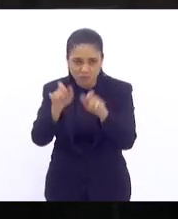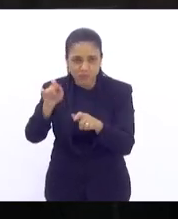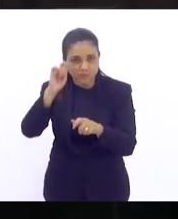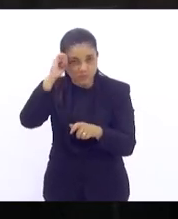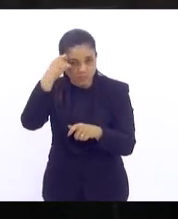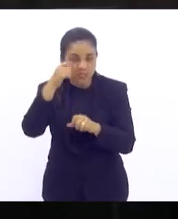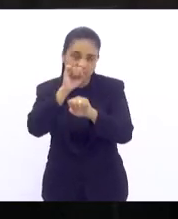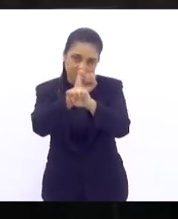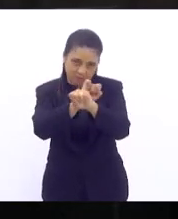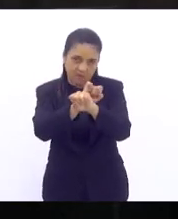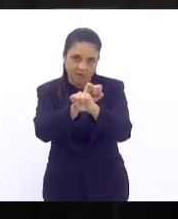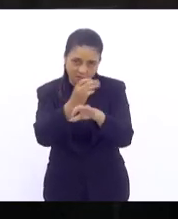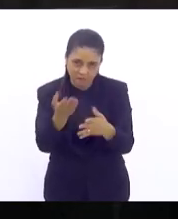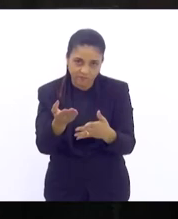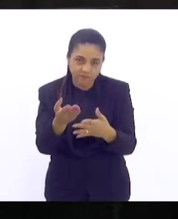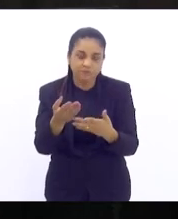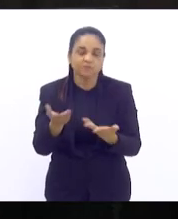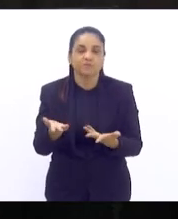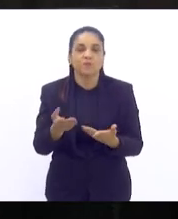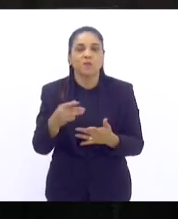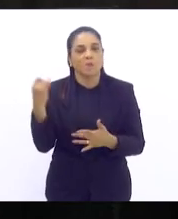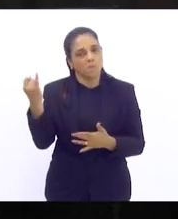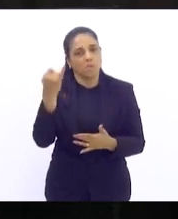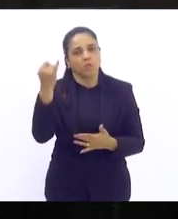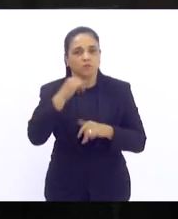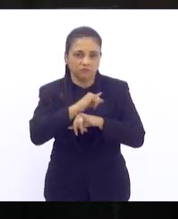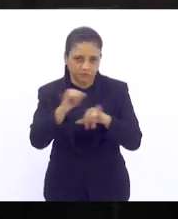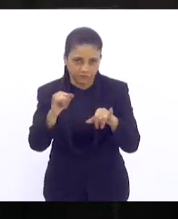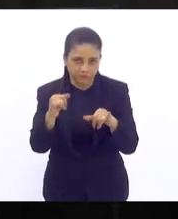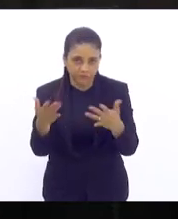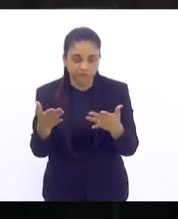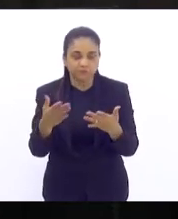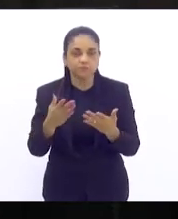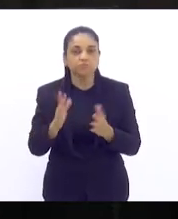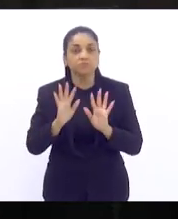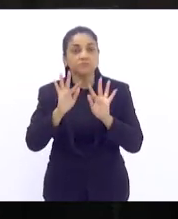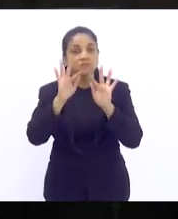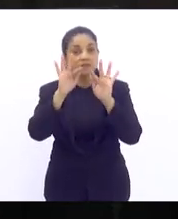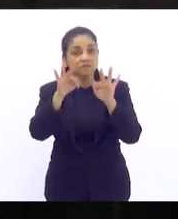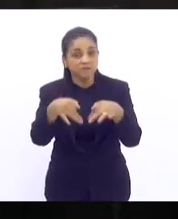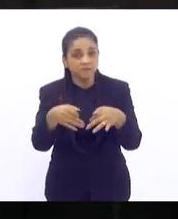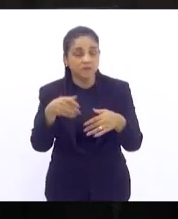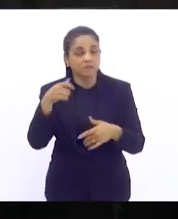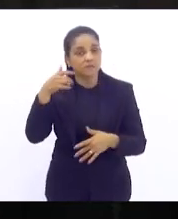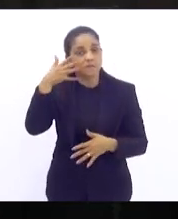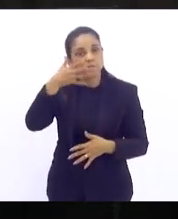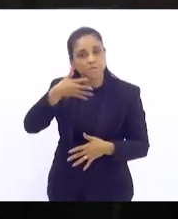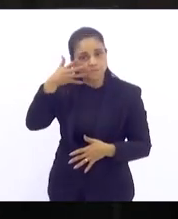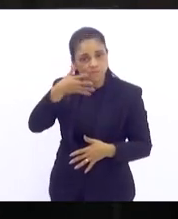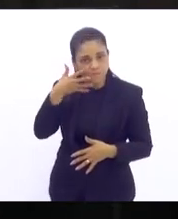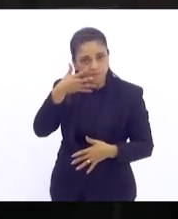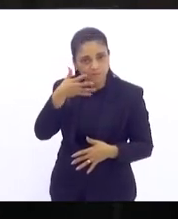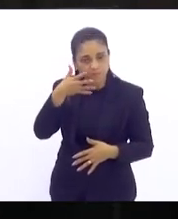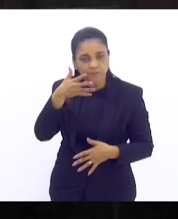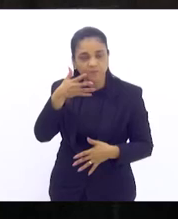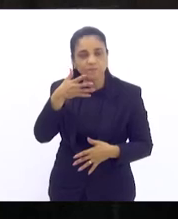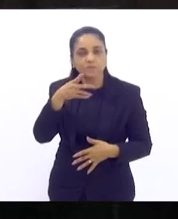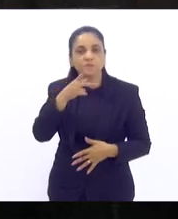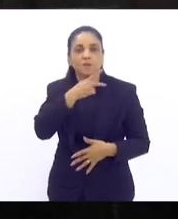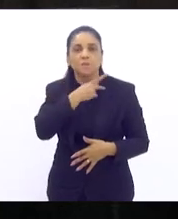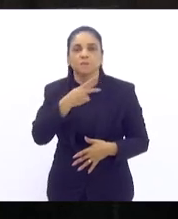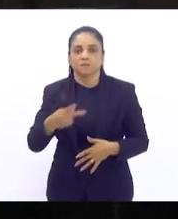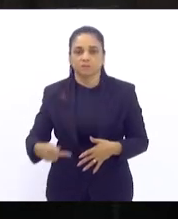ressaltar isso quero terminar a minha fala presidente